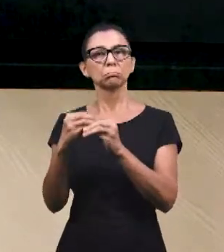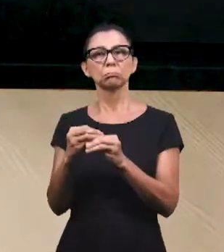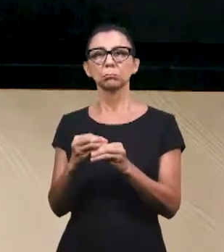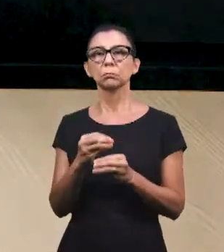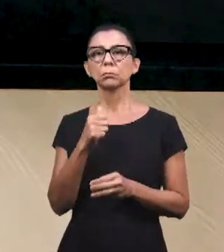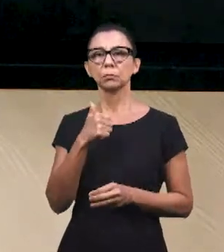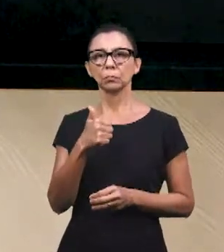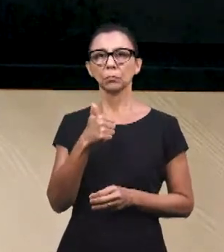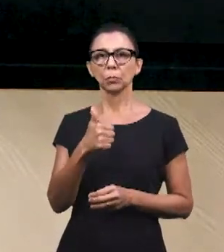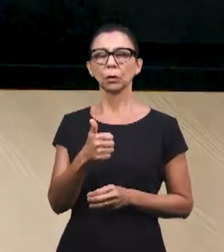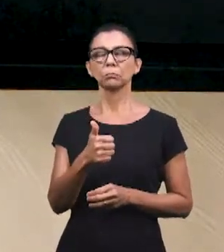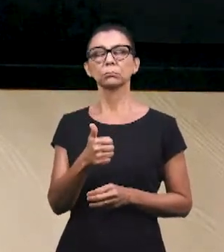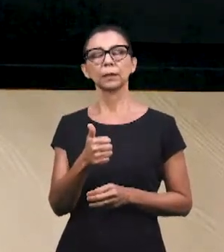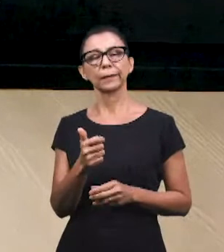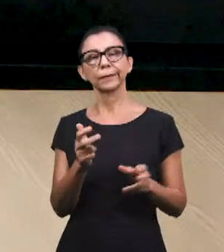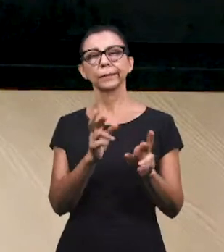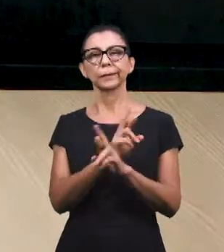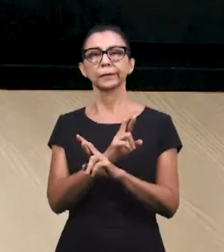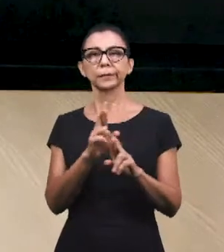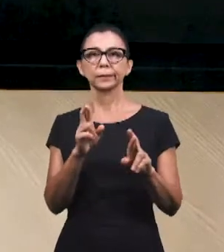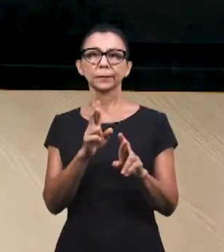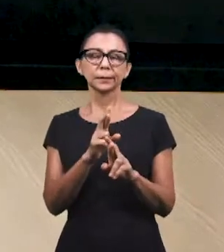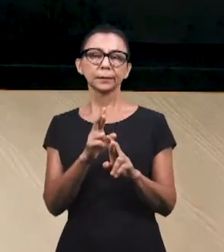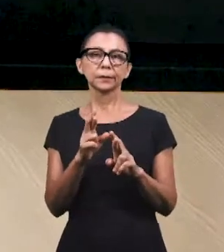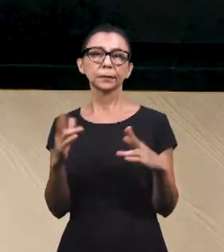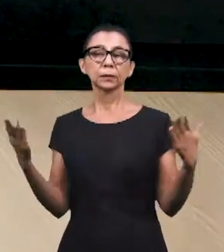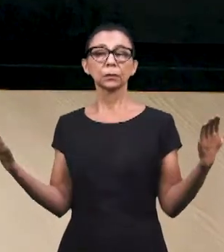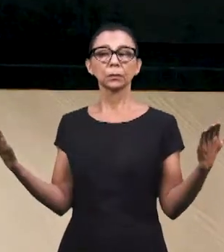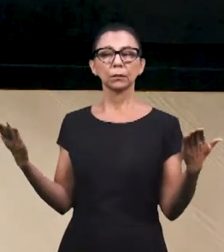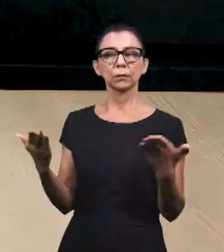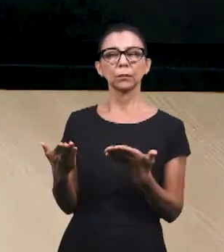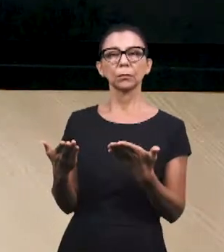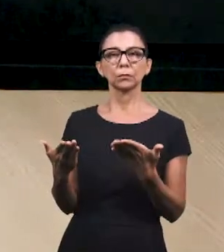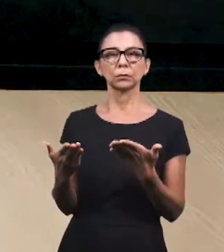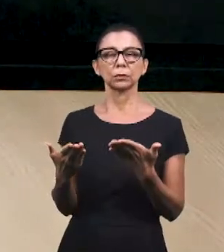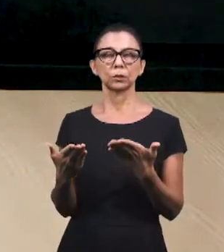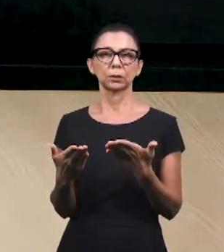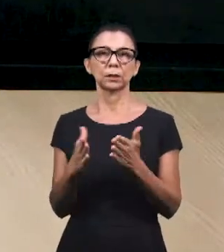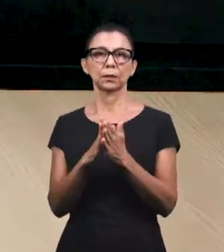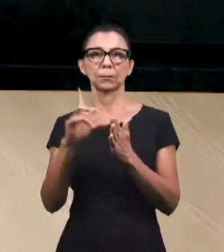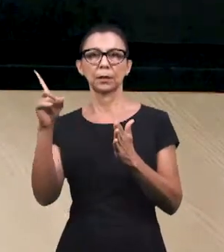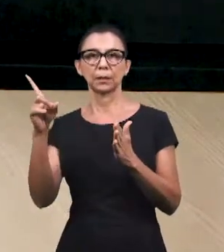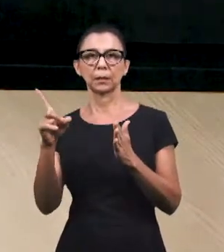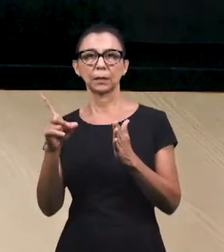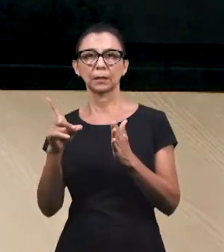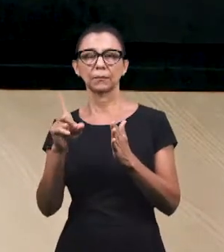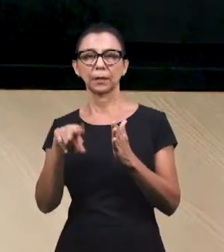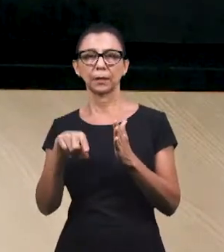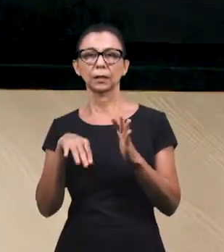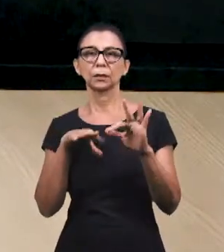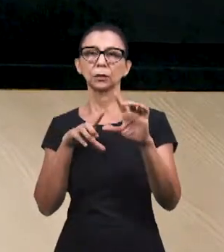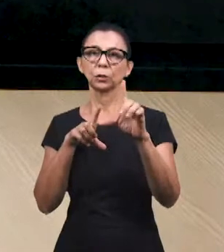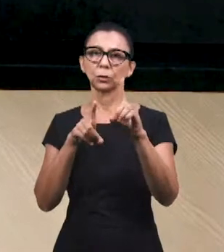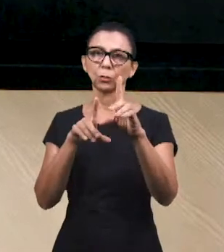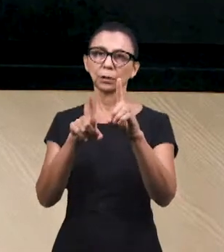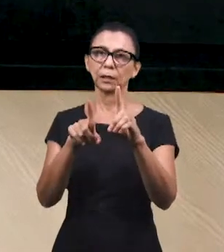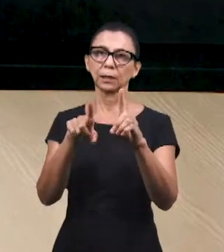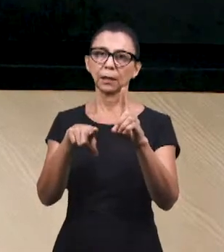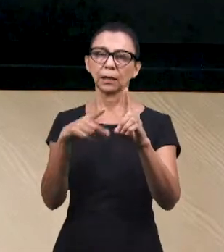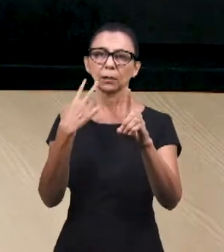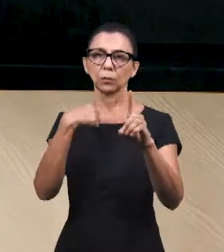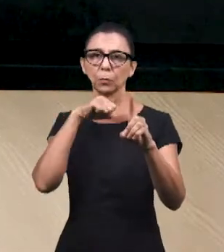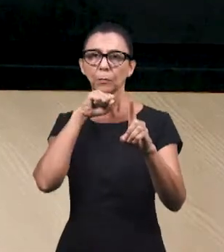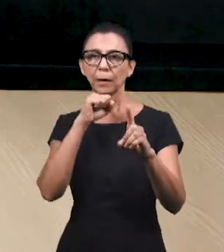pelo irmão com relação àquilo que fazemos hoje, da Palavra. A Palavra que é a doutrina, a doutrina que é do Pai, o